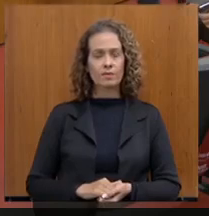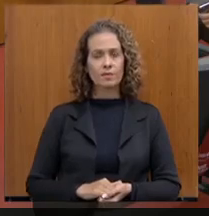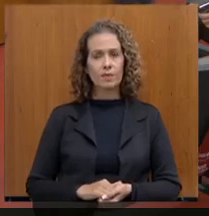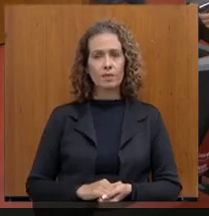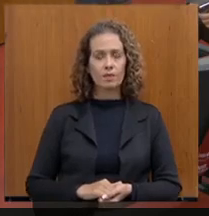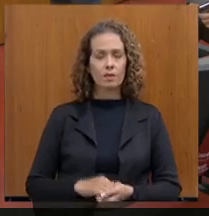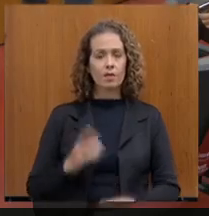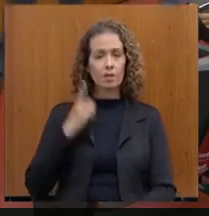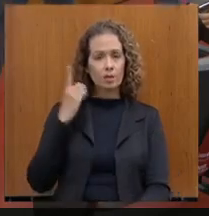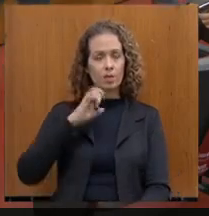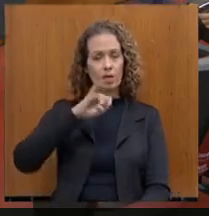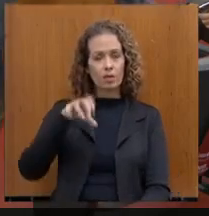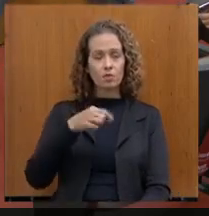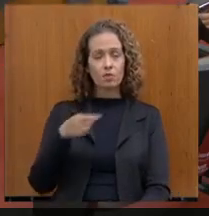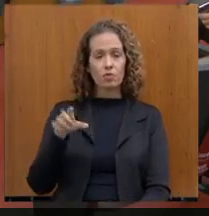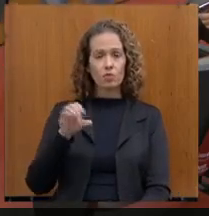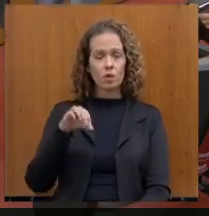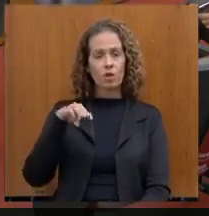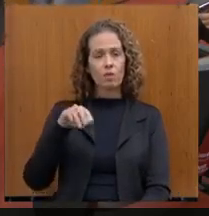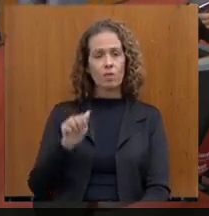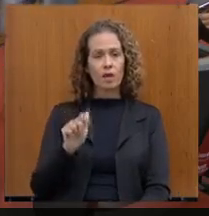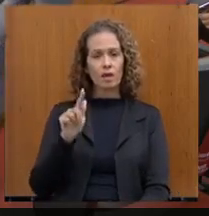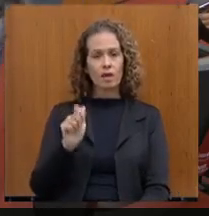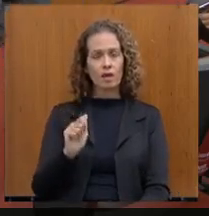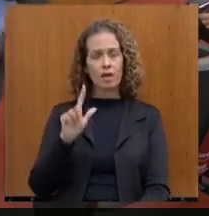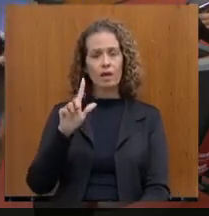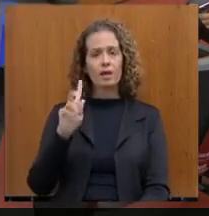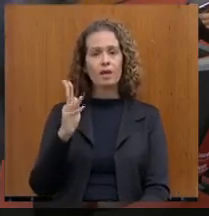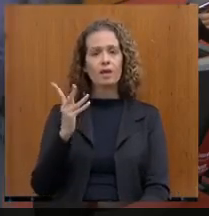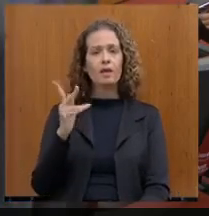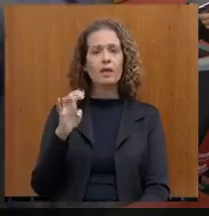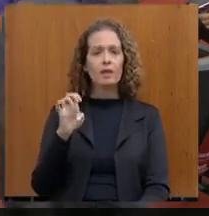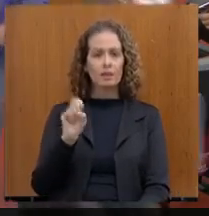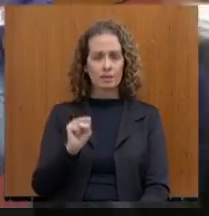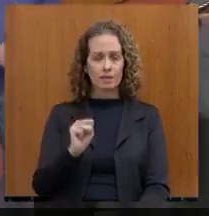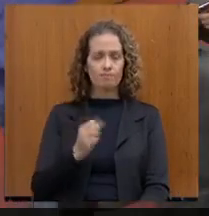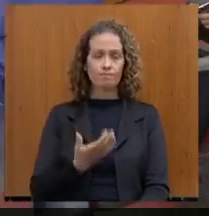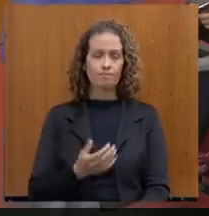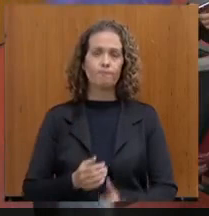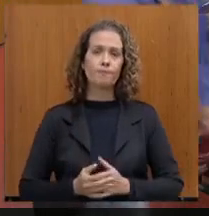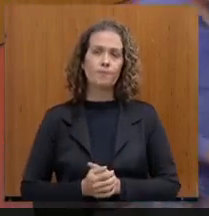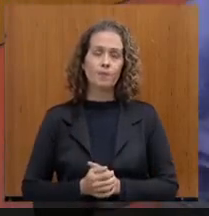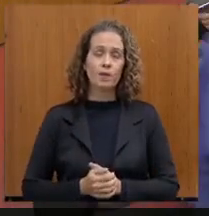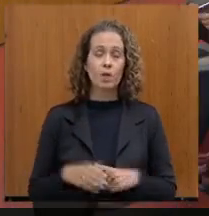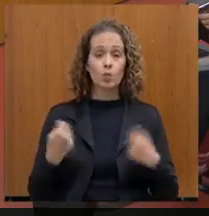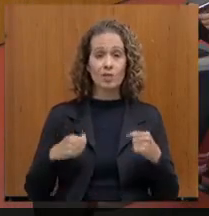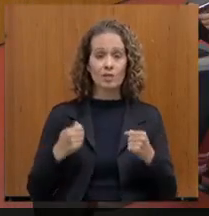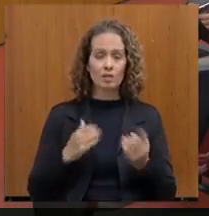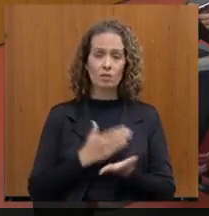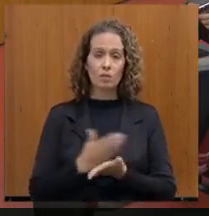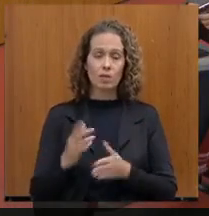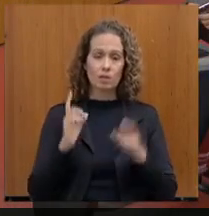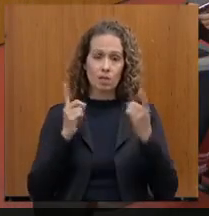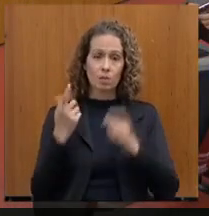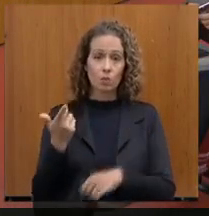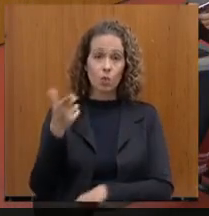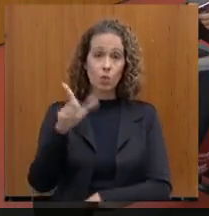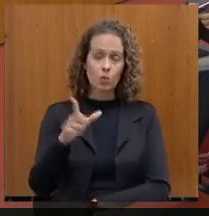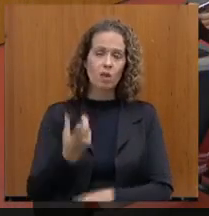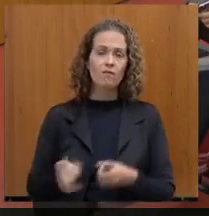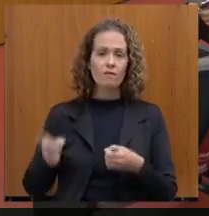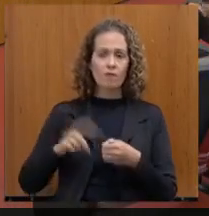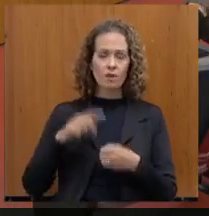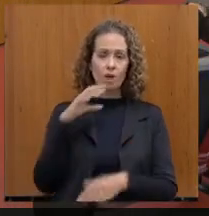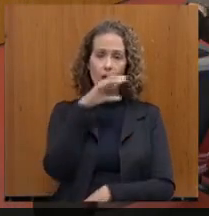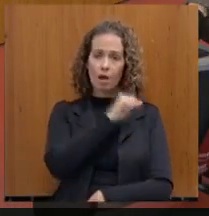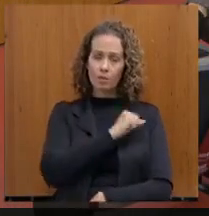Deputado João Magalhães, eu, por um motivo que eu tenho que começar outra reunião, eu volto dentro de já e passo a vossa excelência